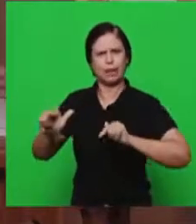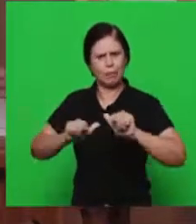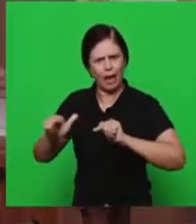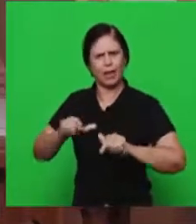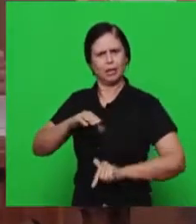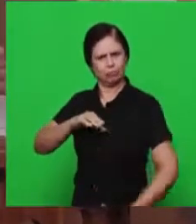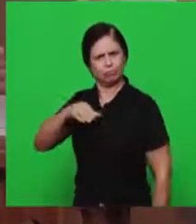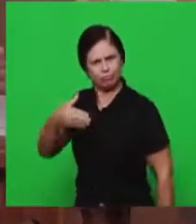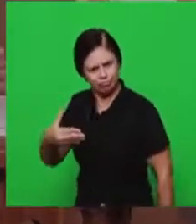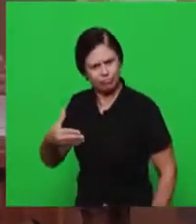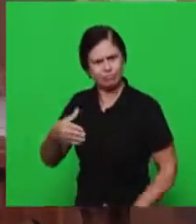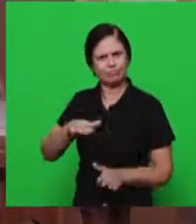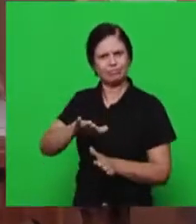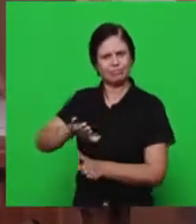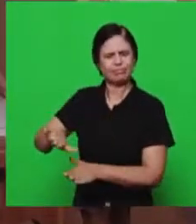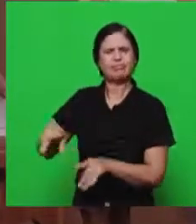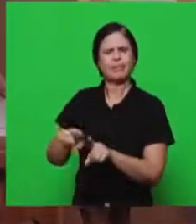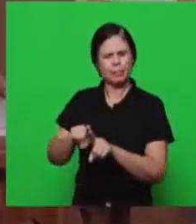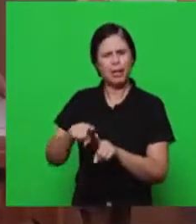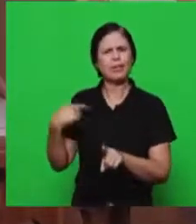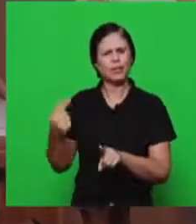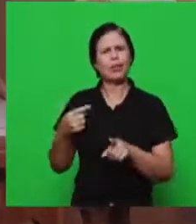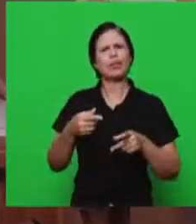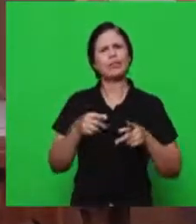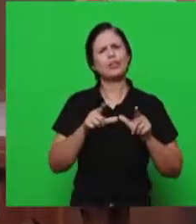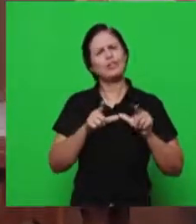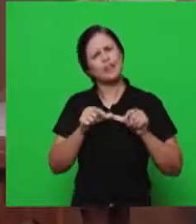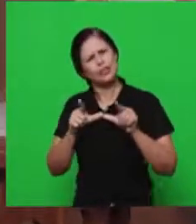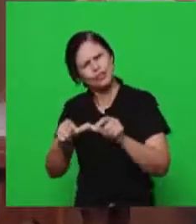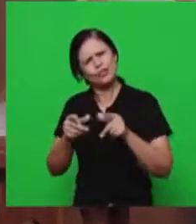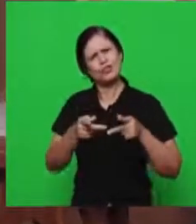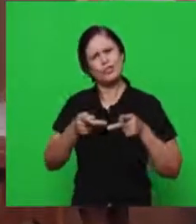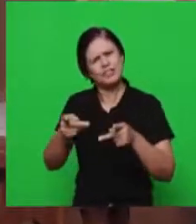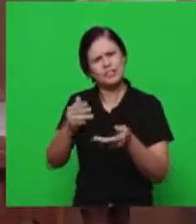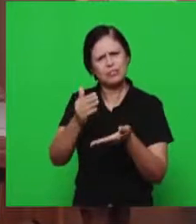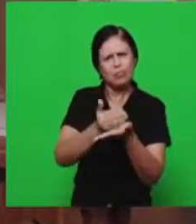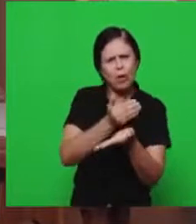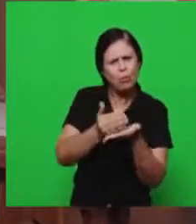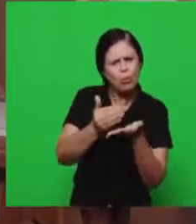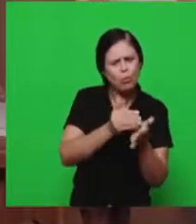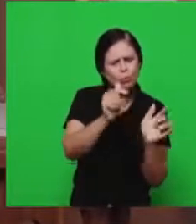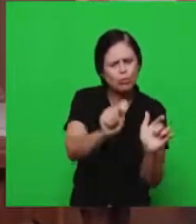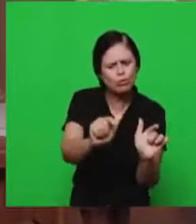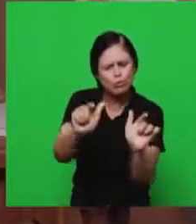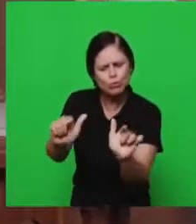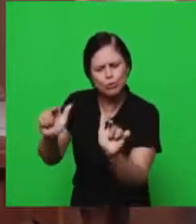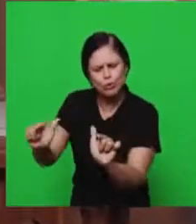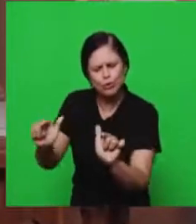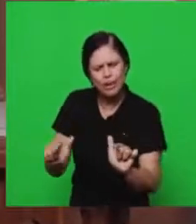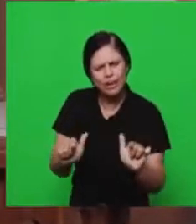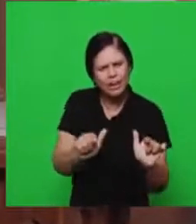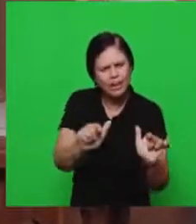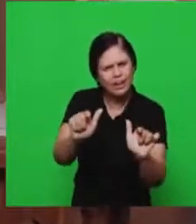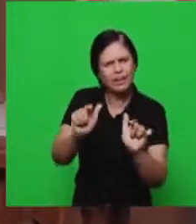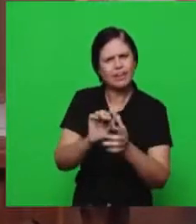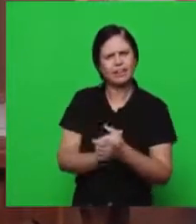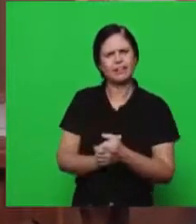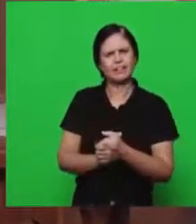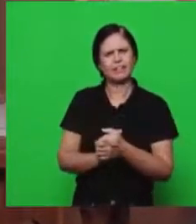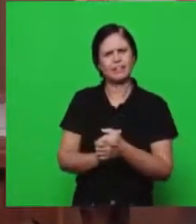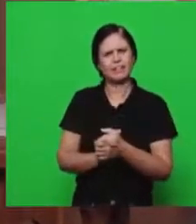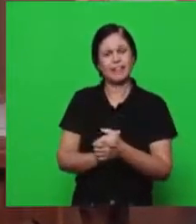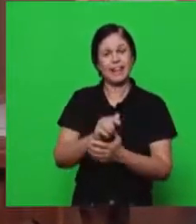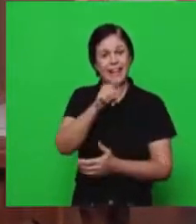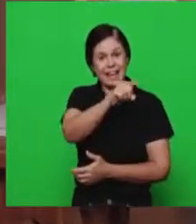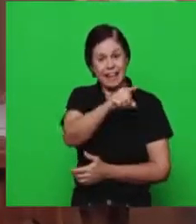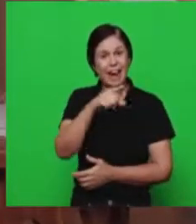passando por algumas cidades onde podemos localizar, ouvir a nossa